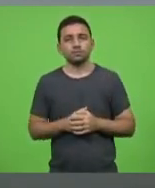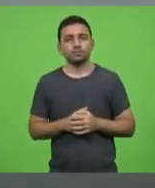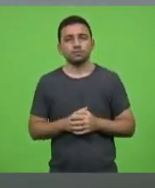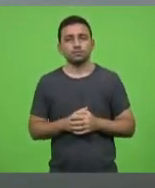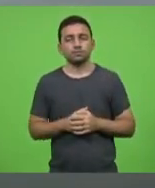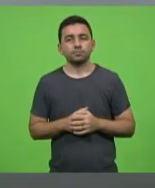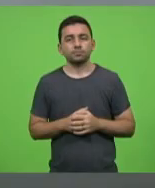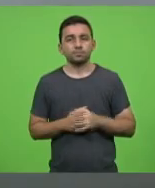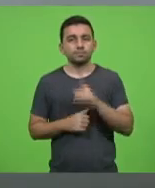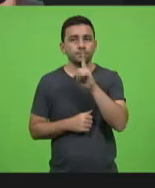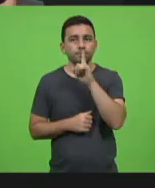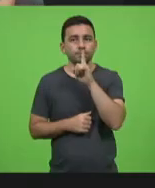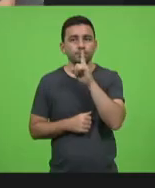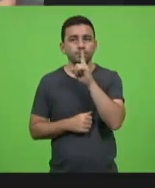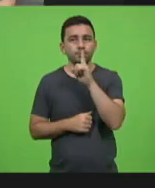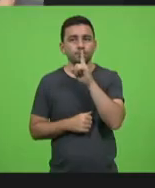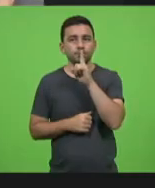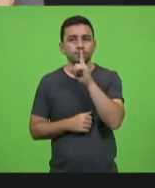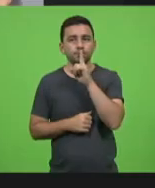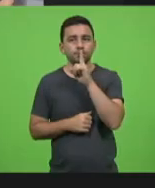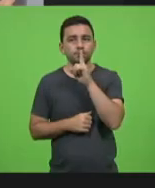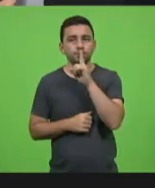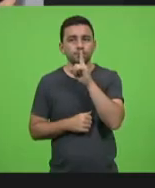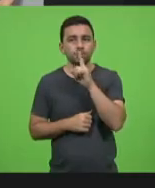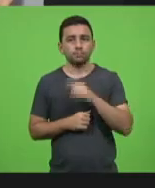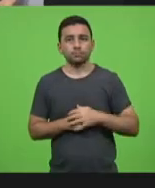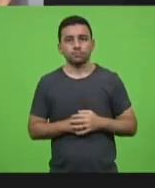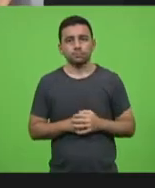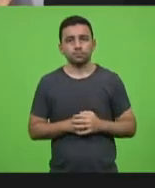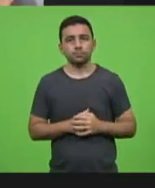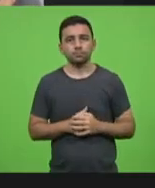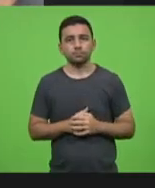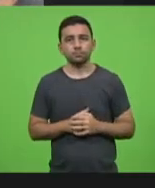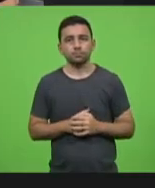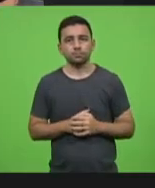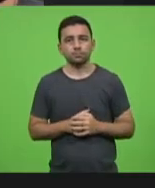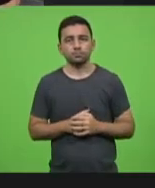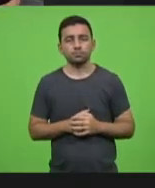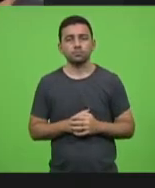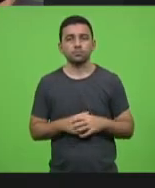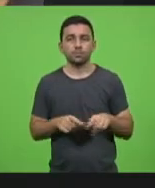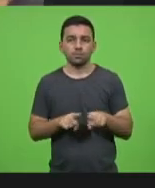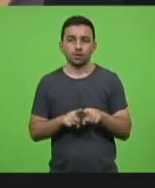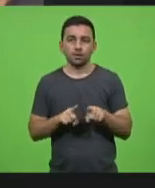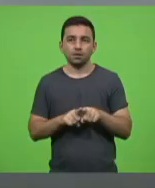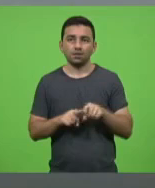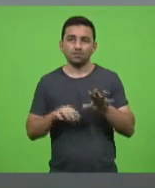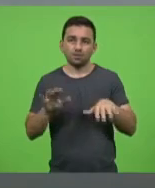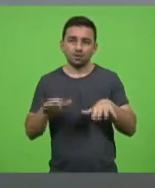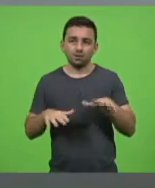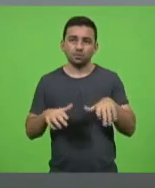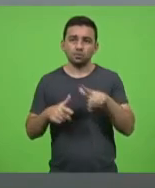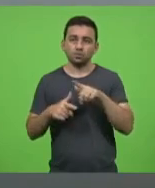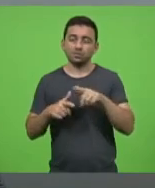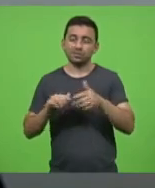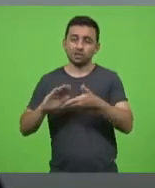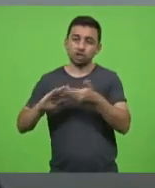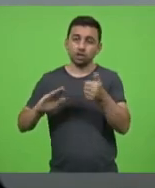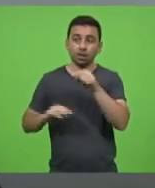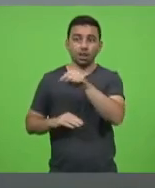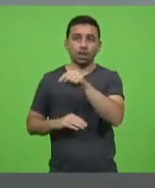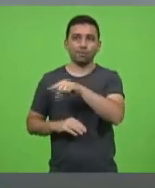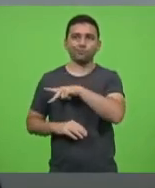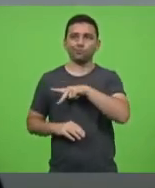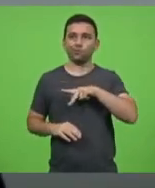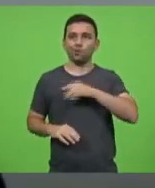tirando-se 30 segundos tirando-se no público que às vezes atrapalha um pouco na condução das